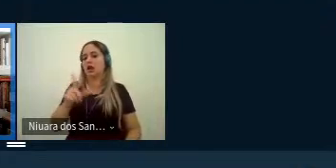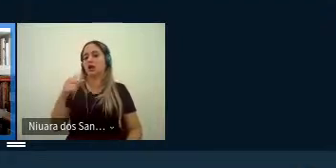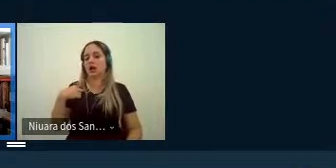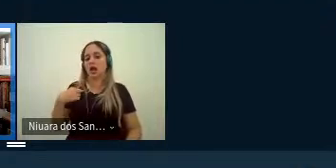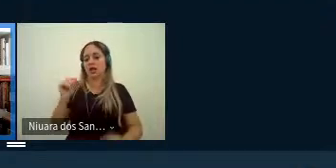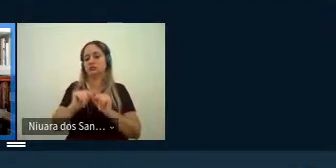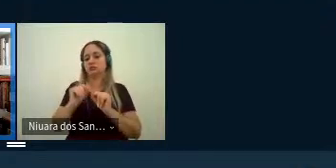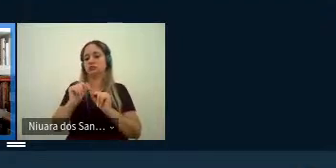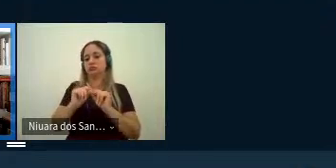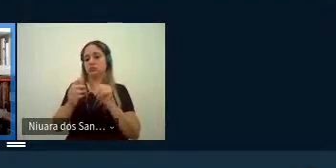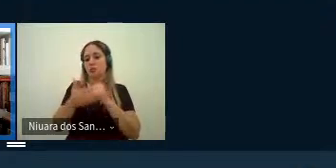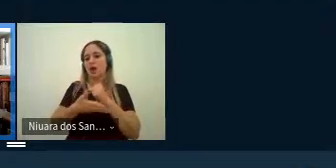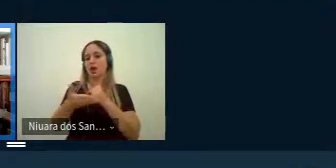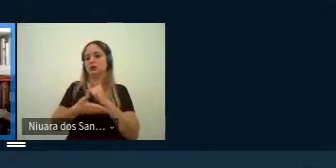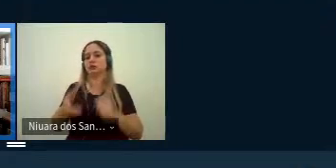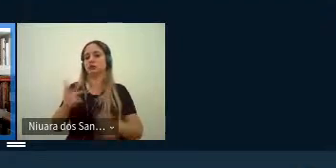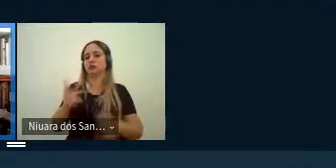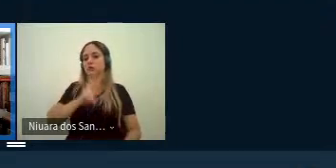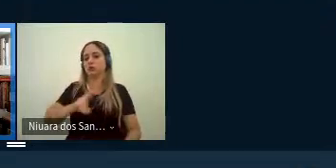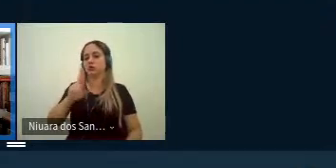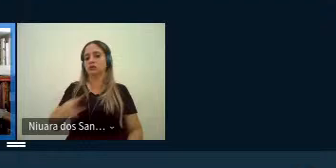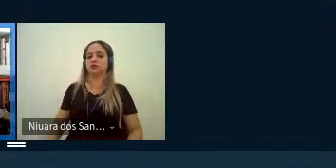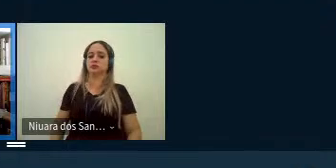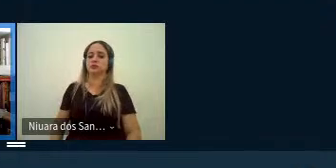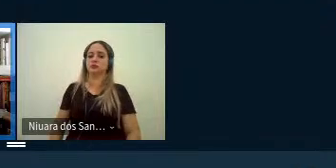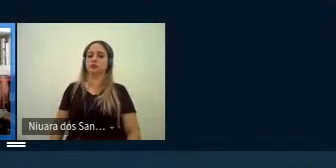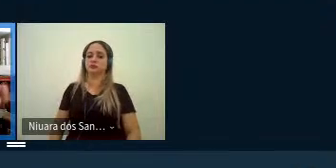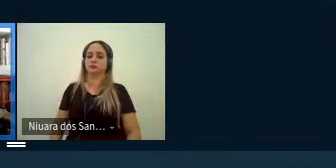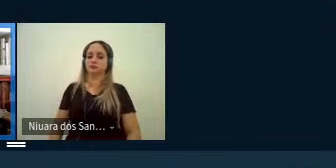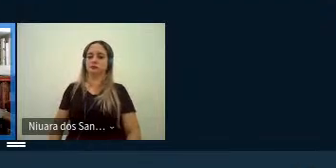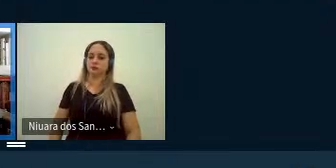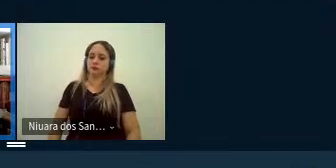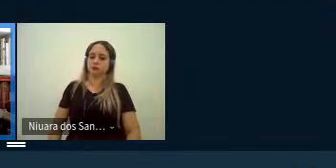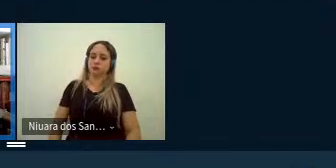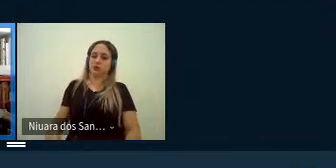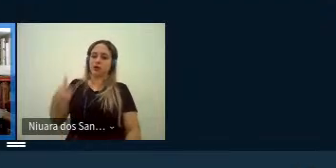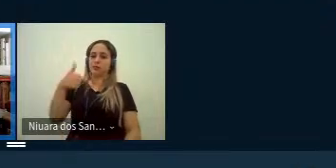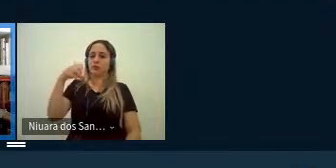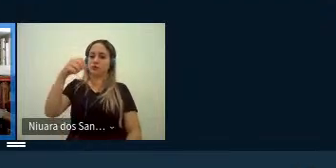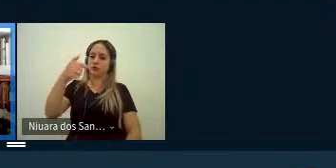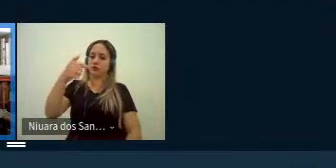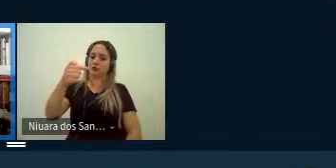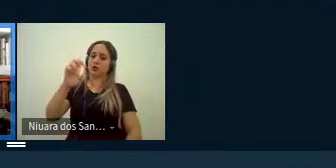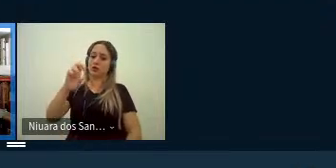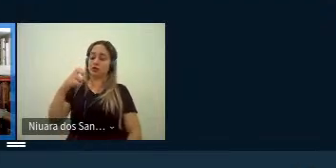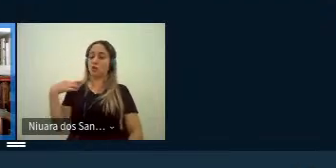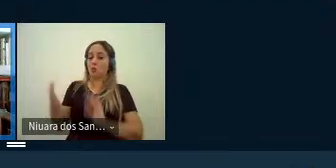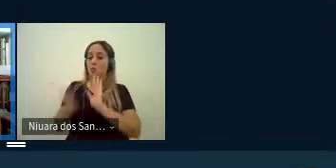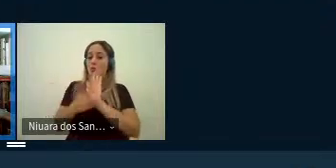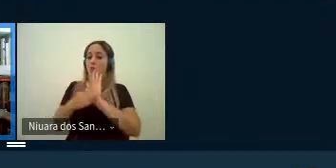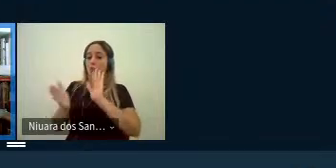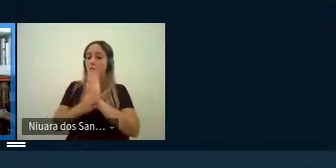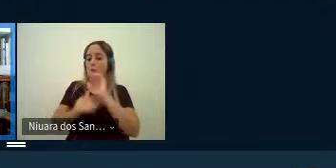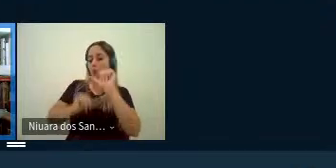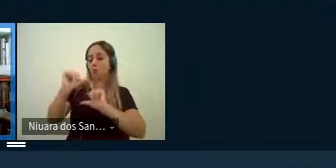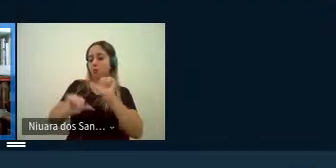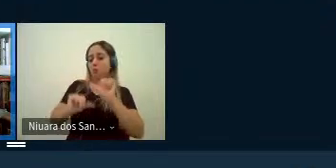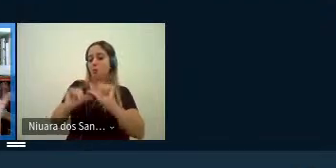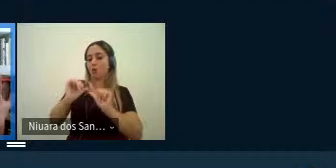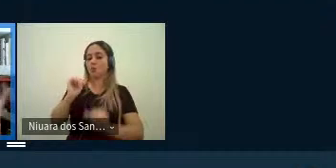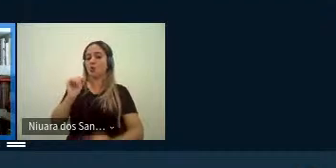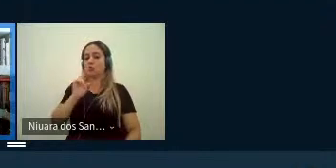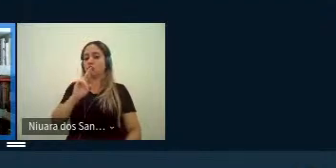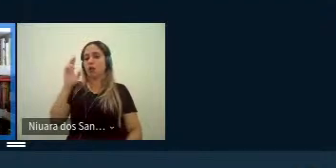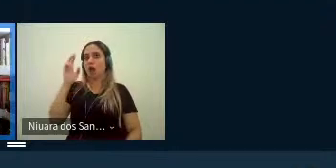crítica literária a Helene Sixels né que em 1975 propôs uma mudança da noção do feminino